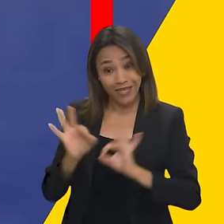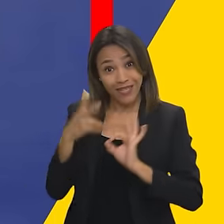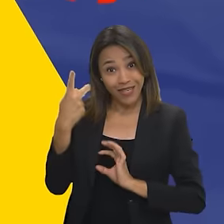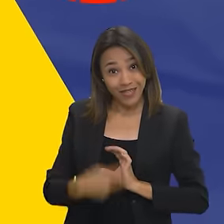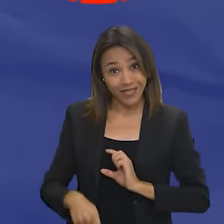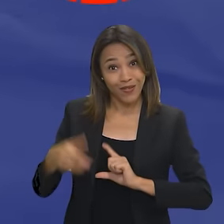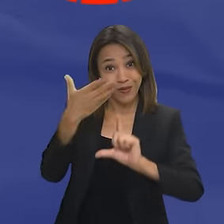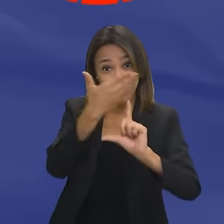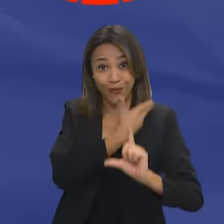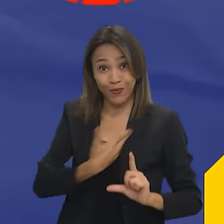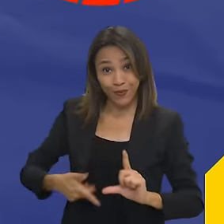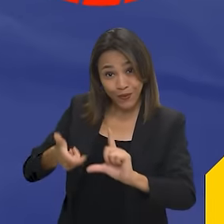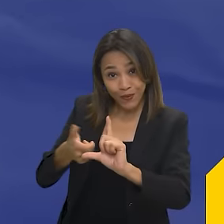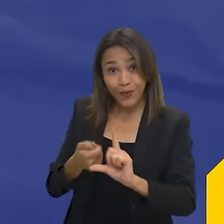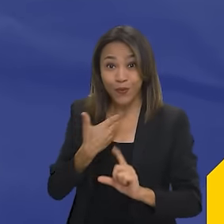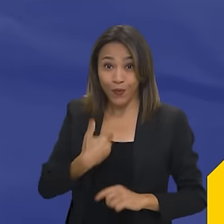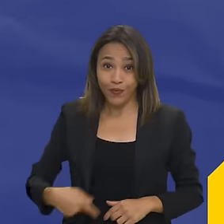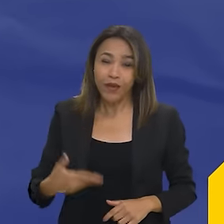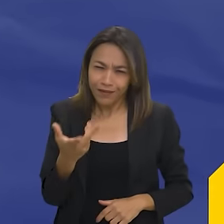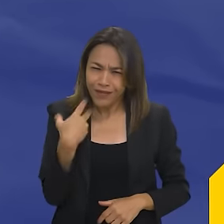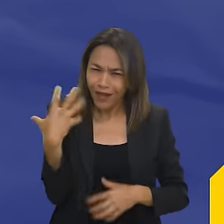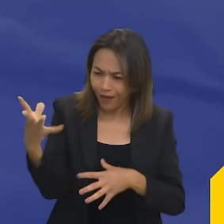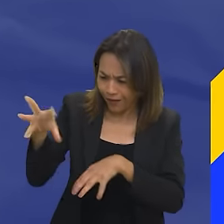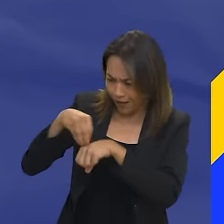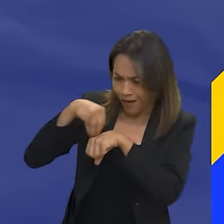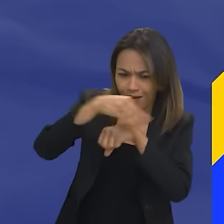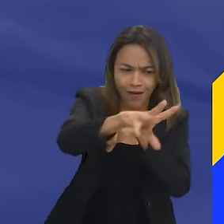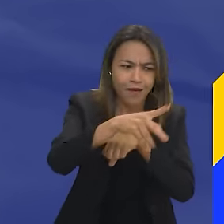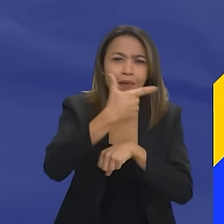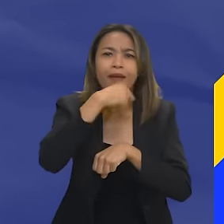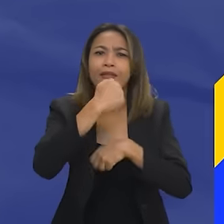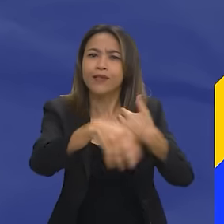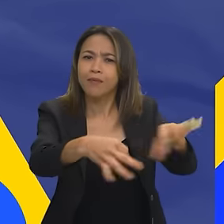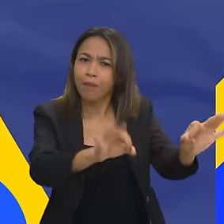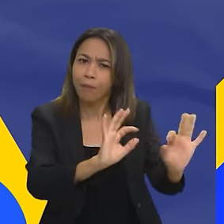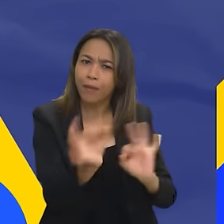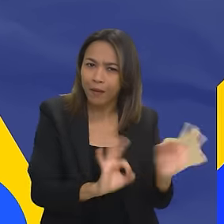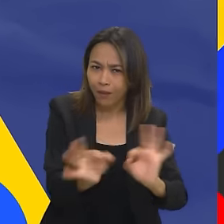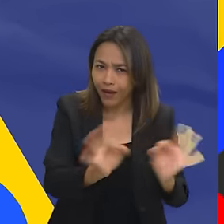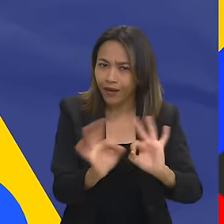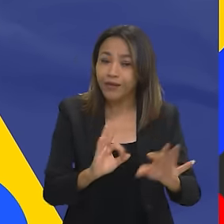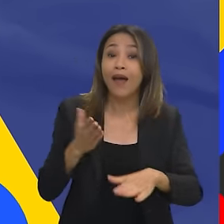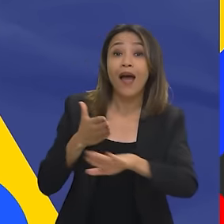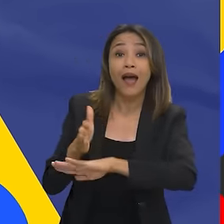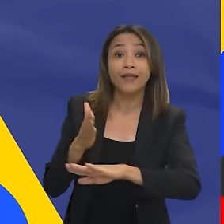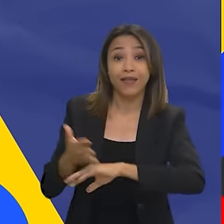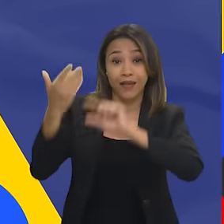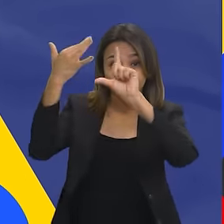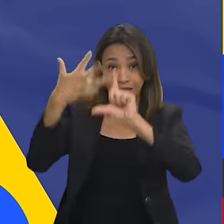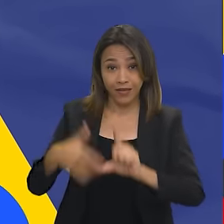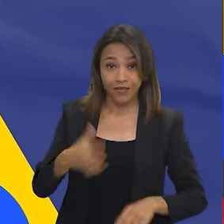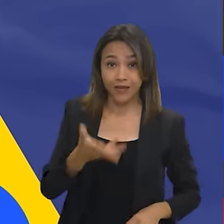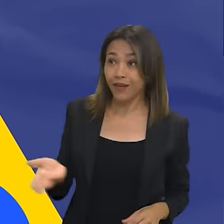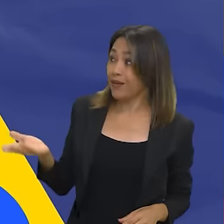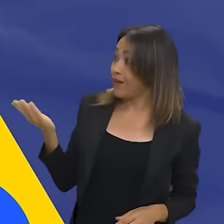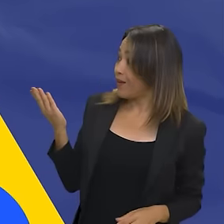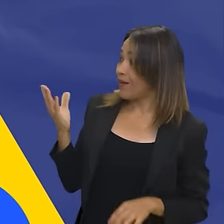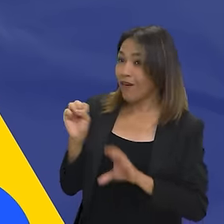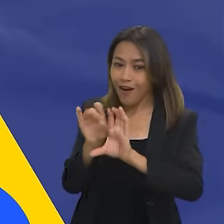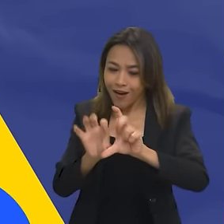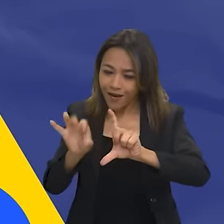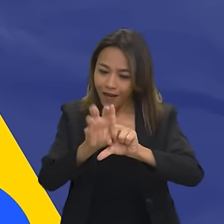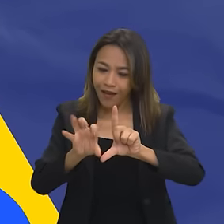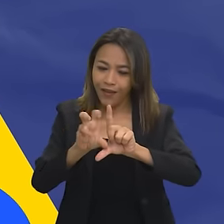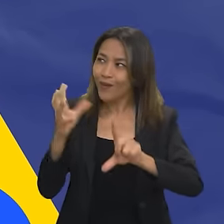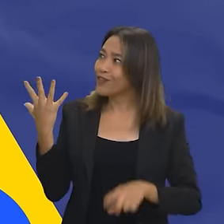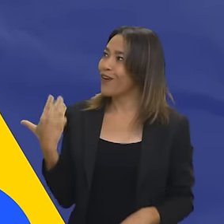Canal GOV. Se você quiser compartilhar este conteúdo com quem está se preparando para a prova, acesse o nosso portal ou baixe o app no